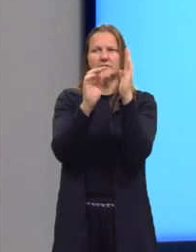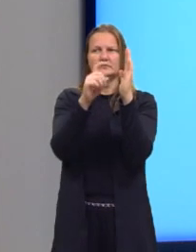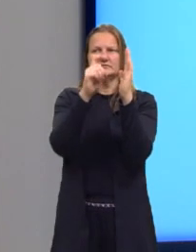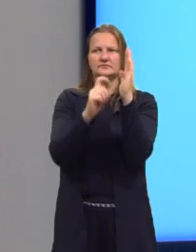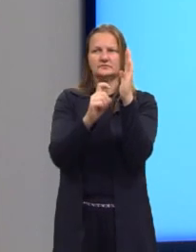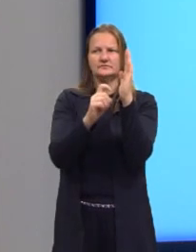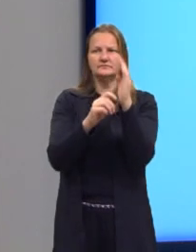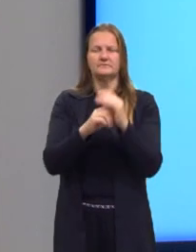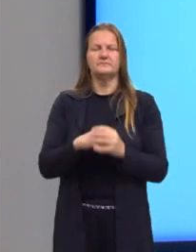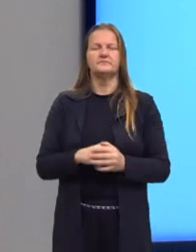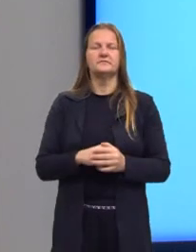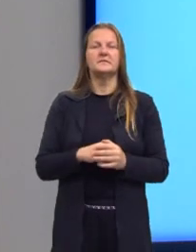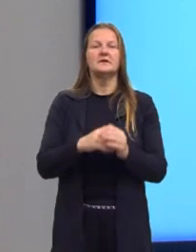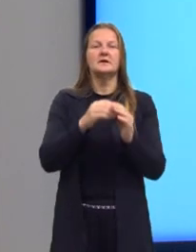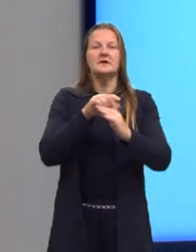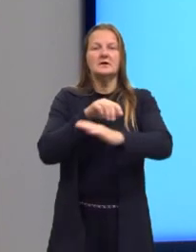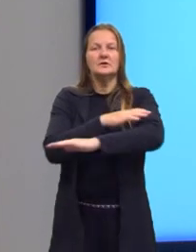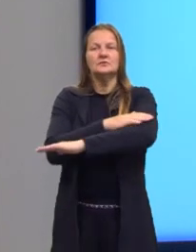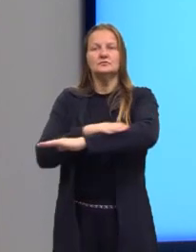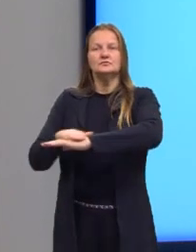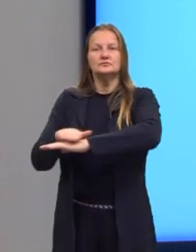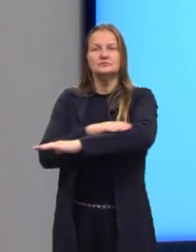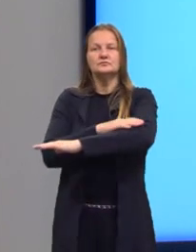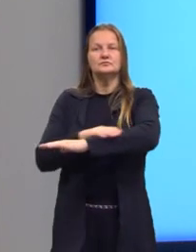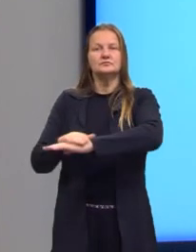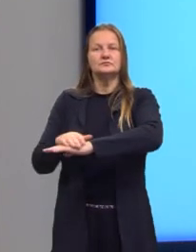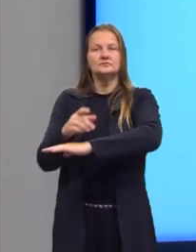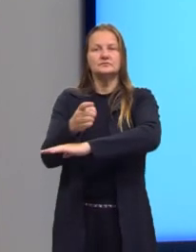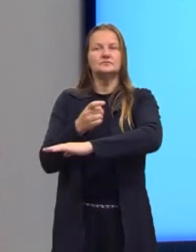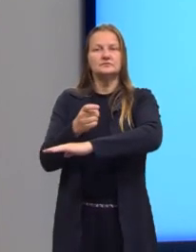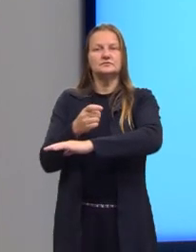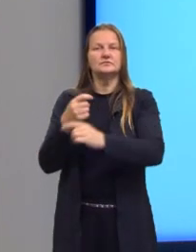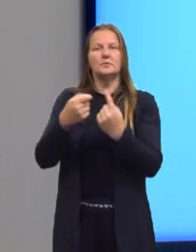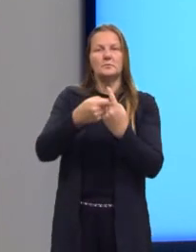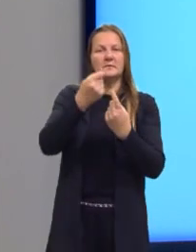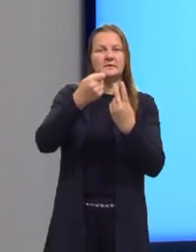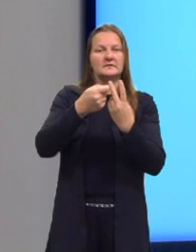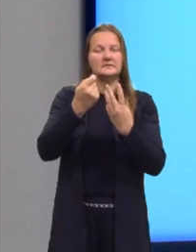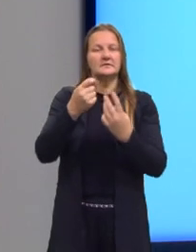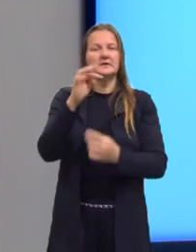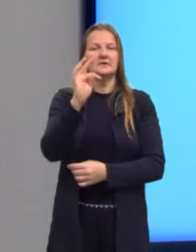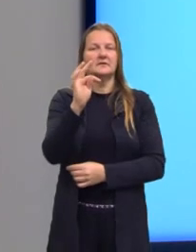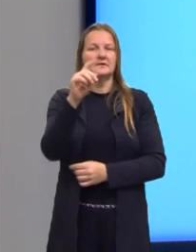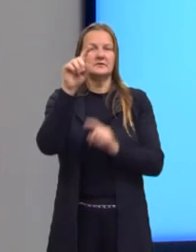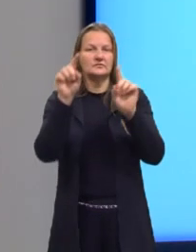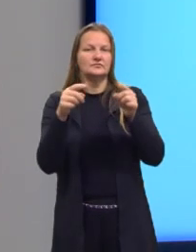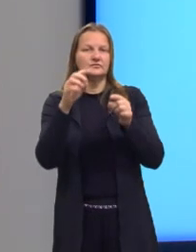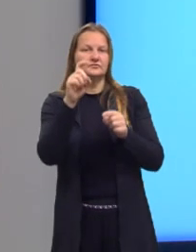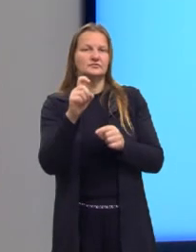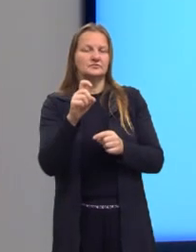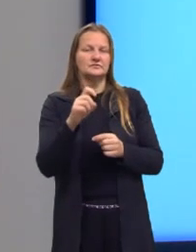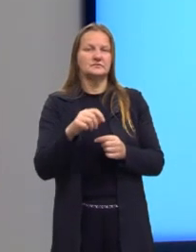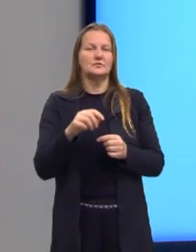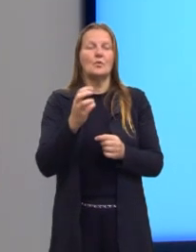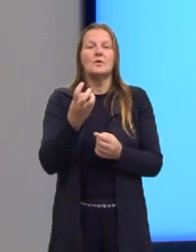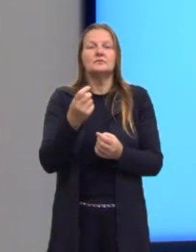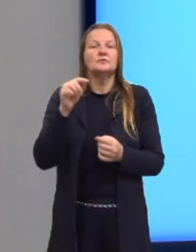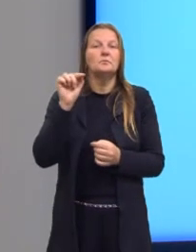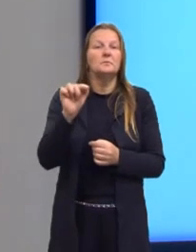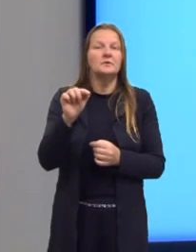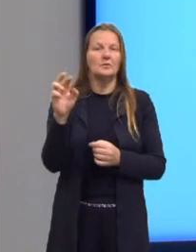com X sendo um número correspondente ao mês e T de X em milhar de real.